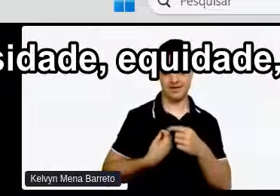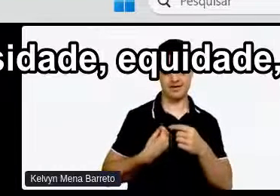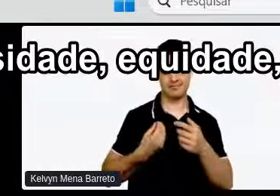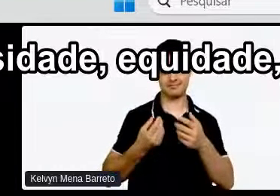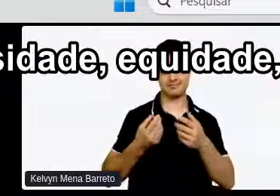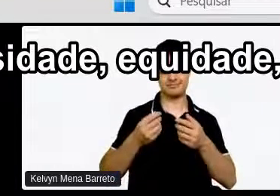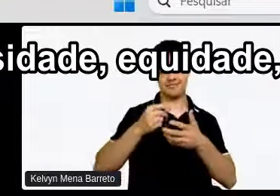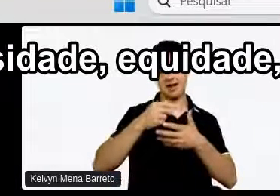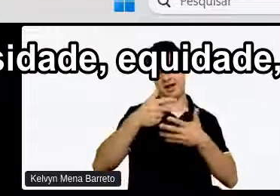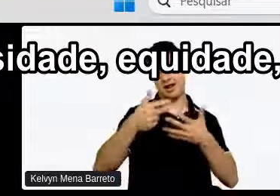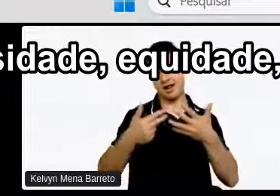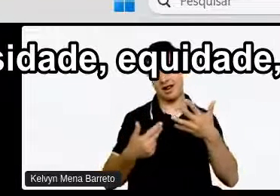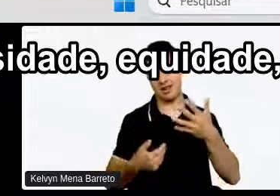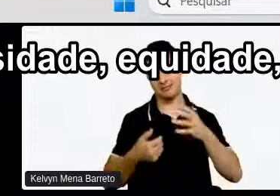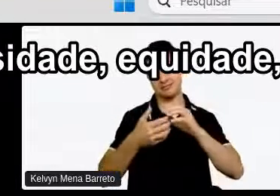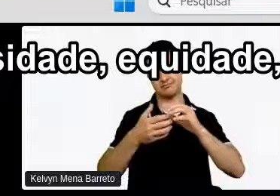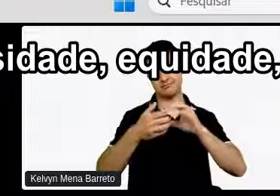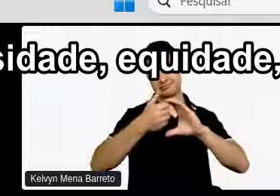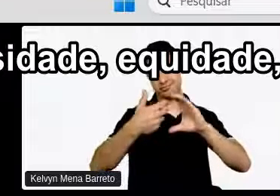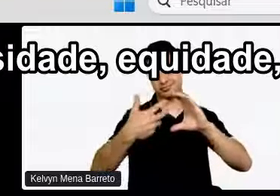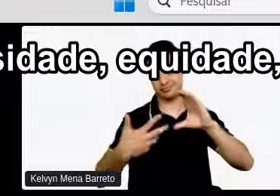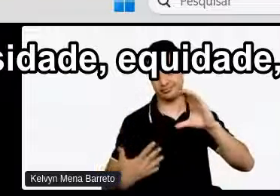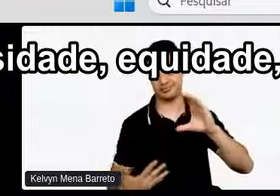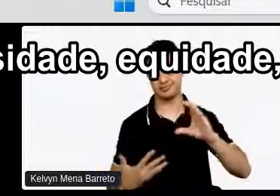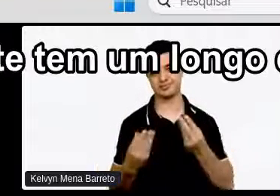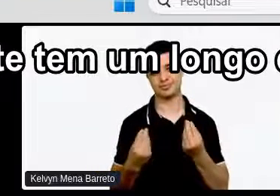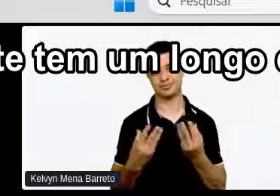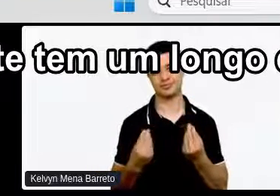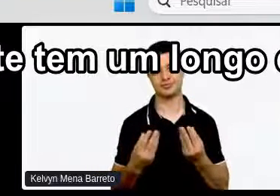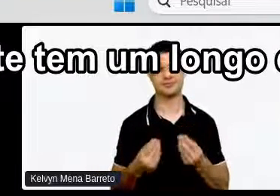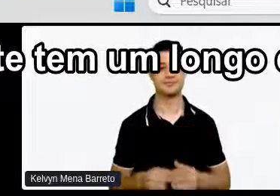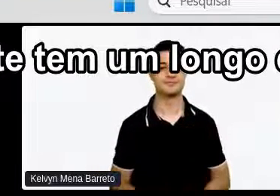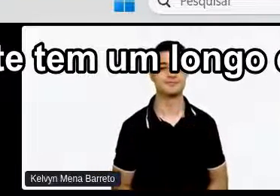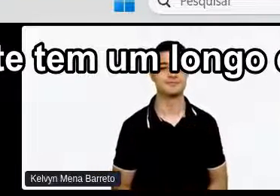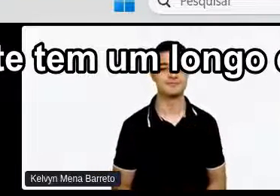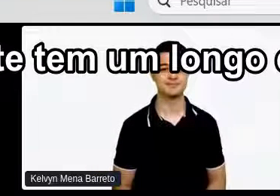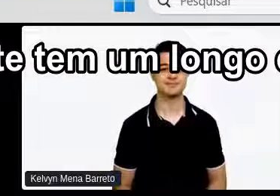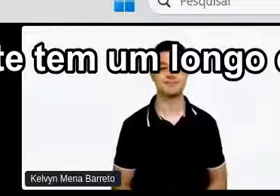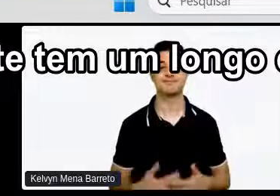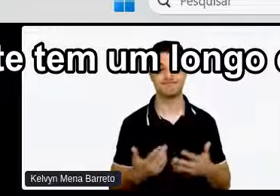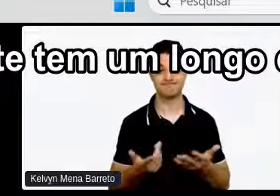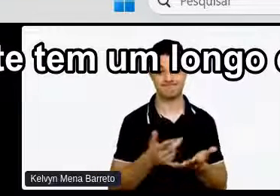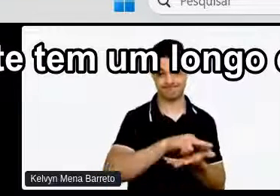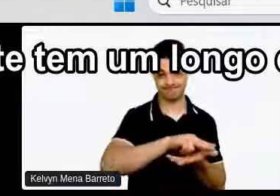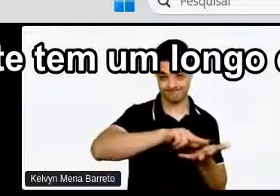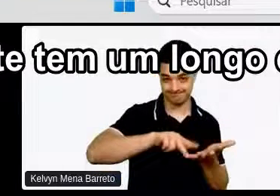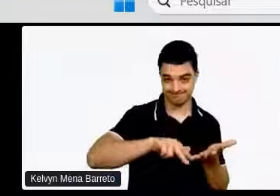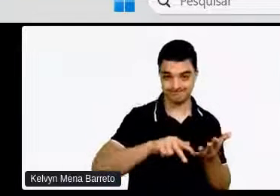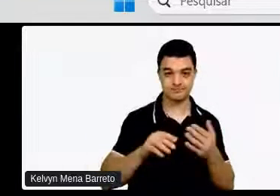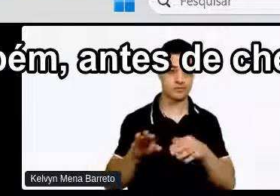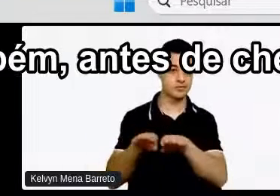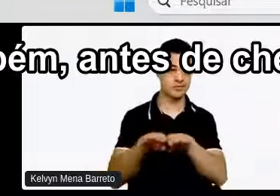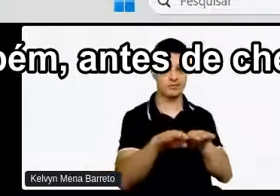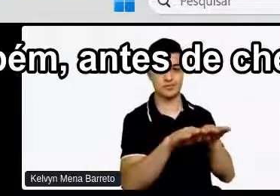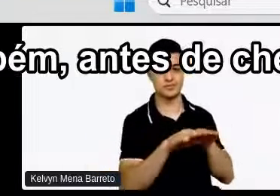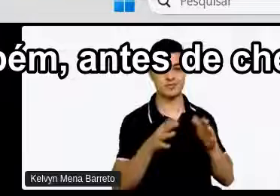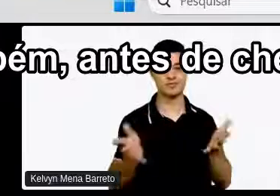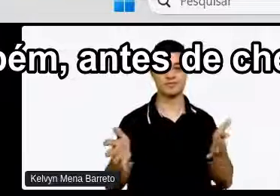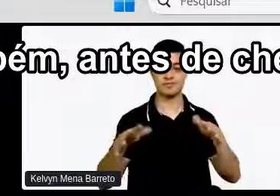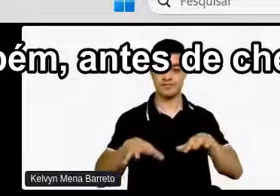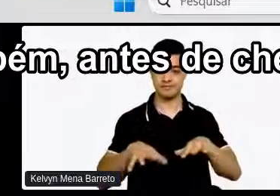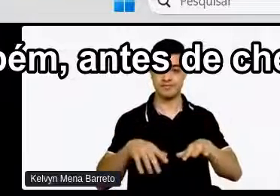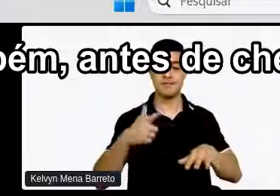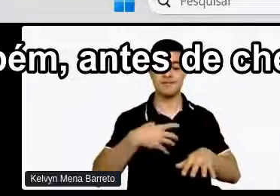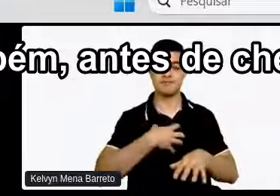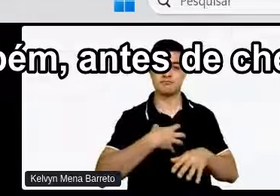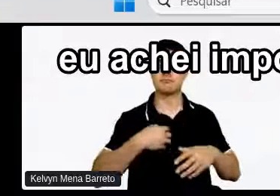Diversidade Equidade Inclusão Pertencimento A gente tem um longo caminho Ainda pela frente E também Antes